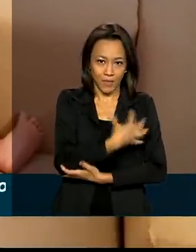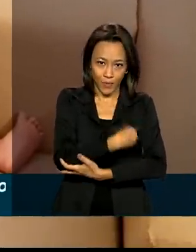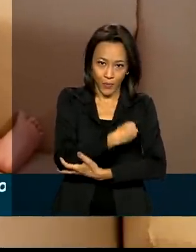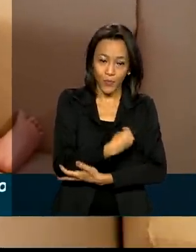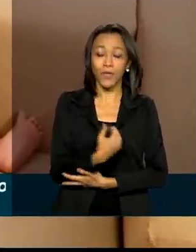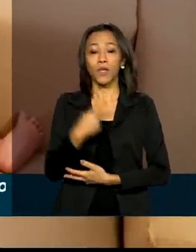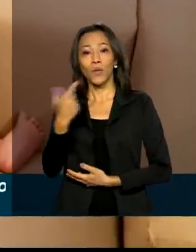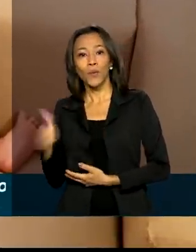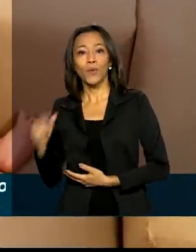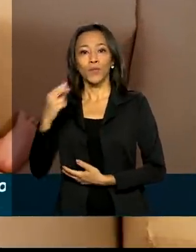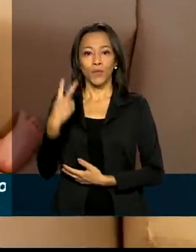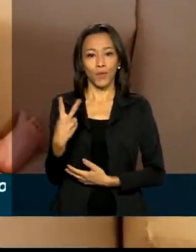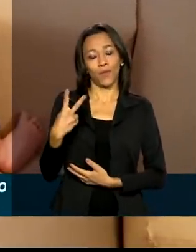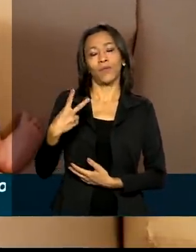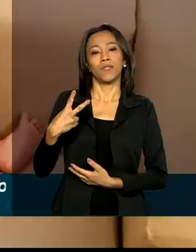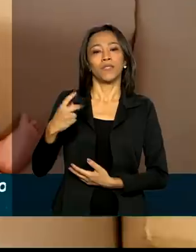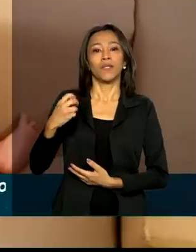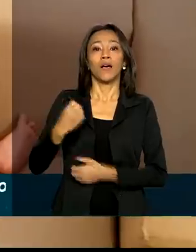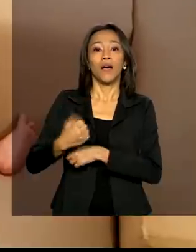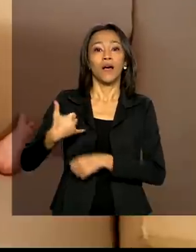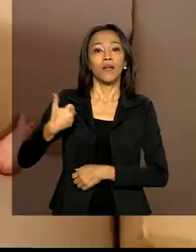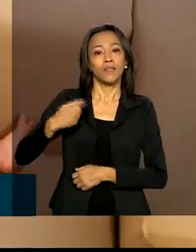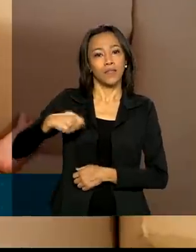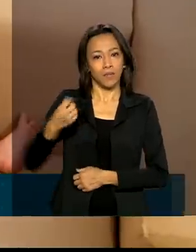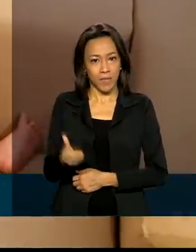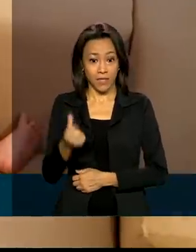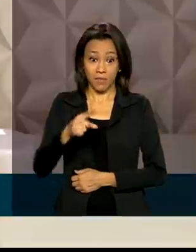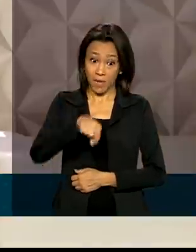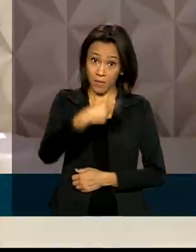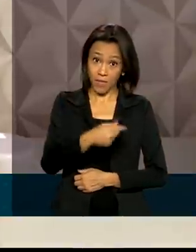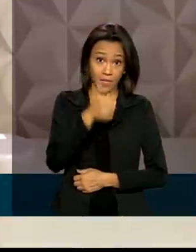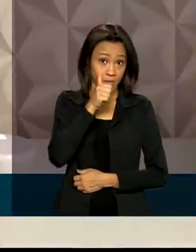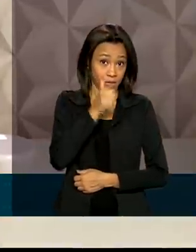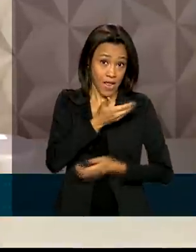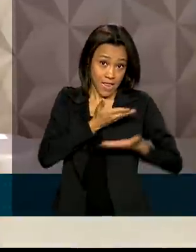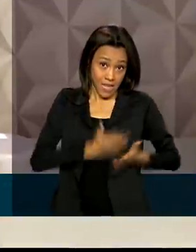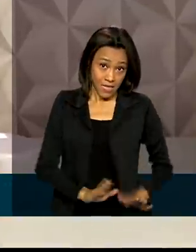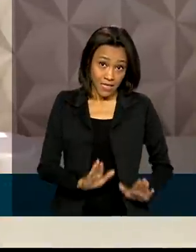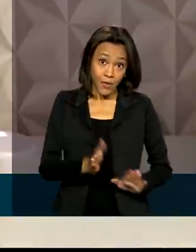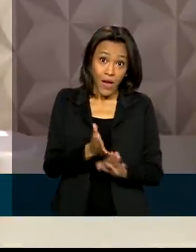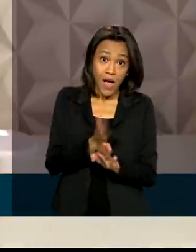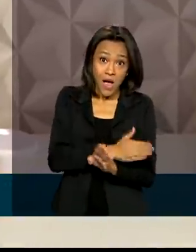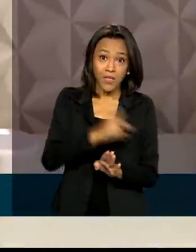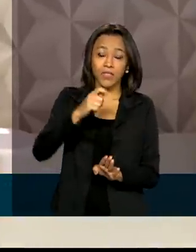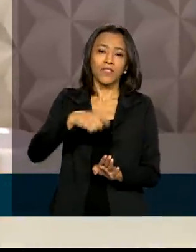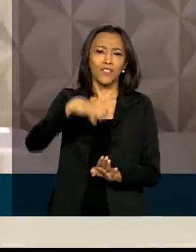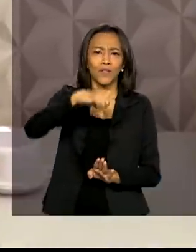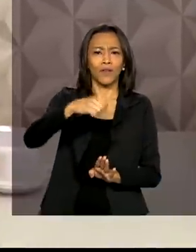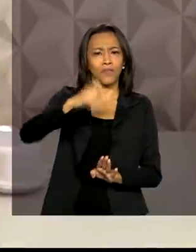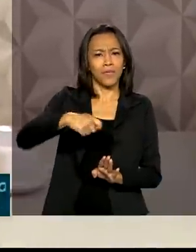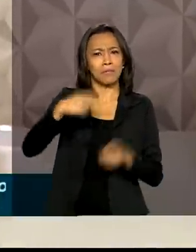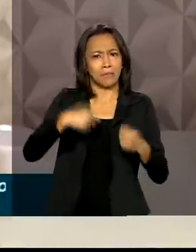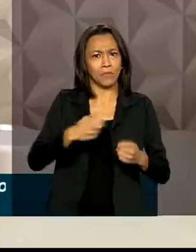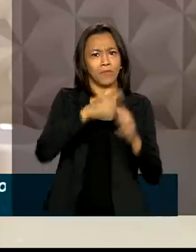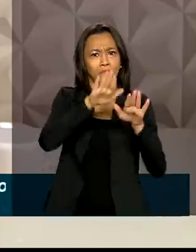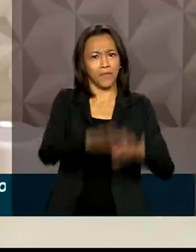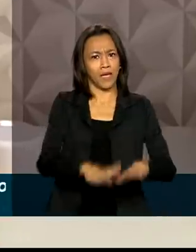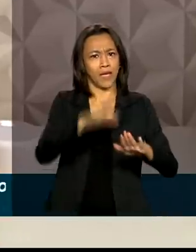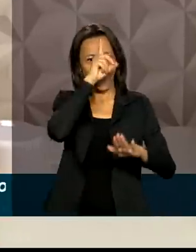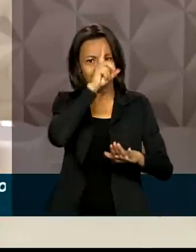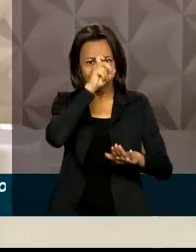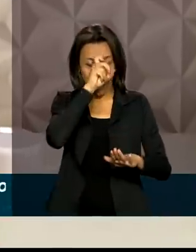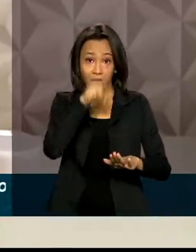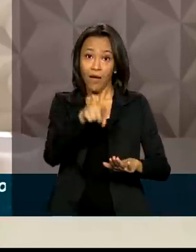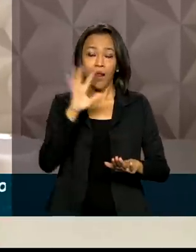Gabriel, de dois anos e meio. Mas foi depois que a caçula nasceu prematura e precisou ficar na UTI que ela resolveu